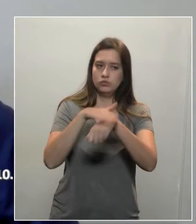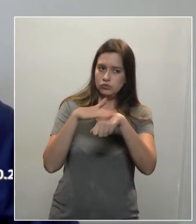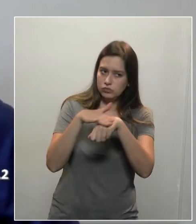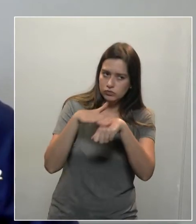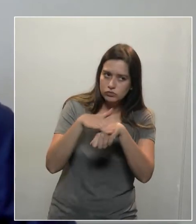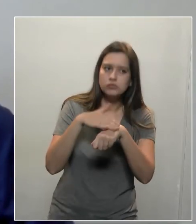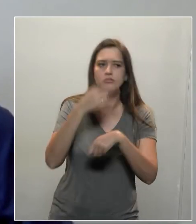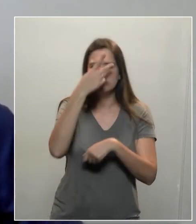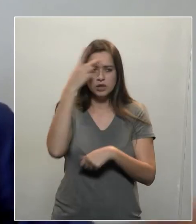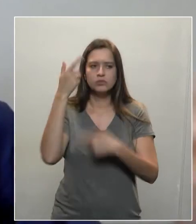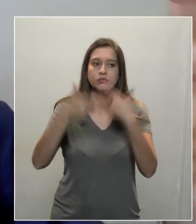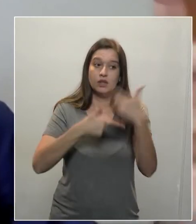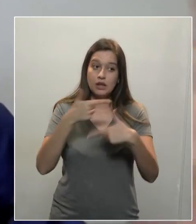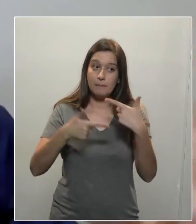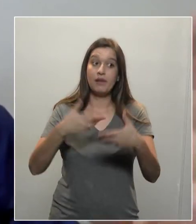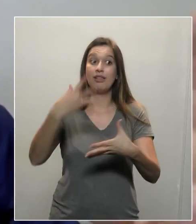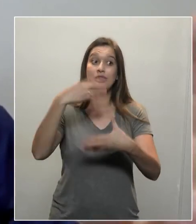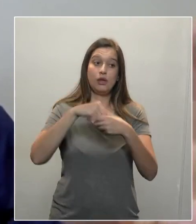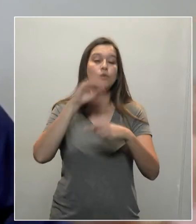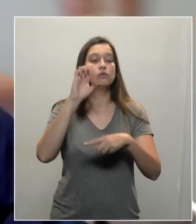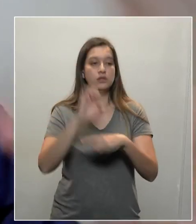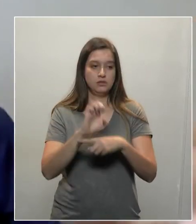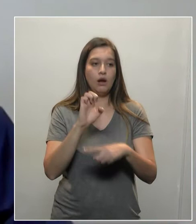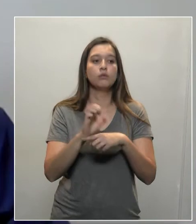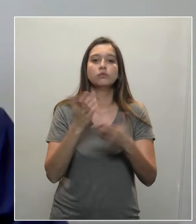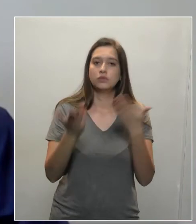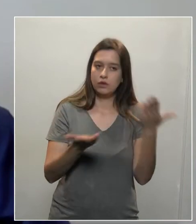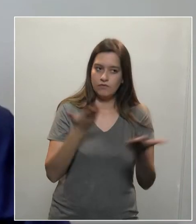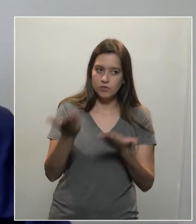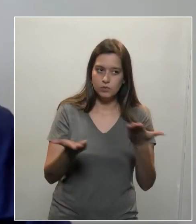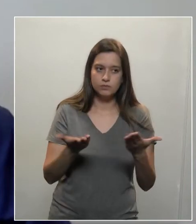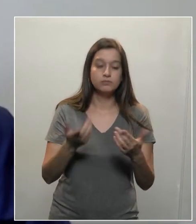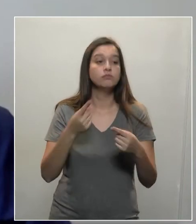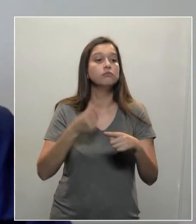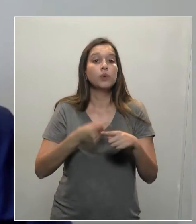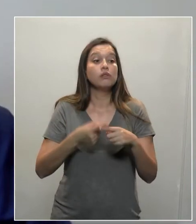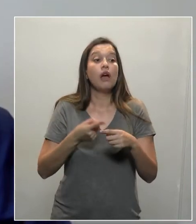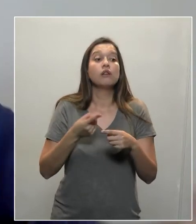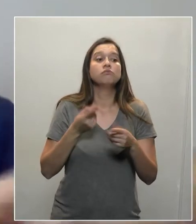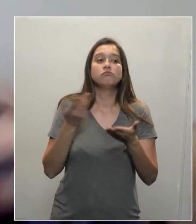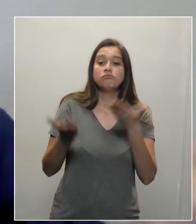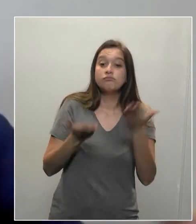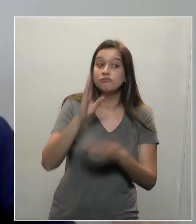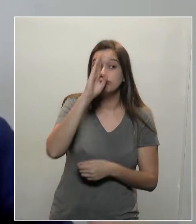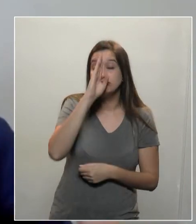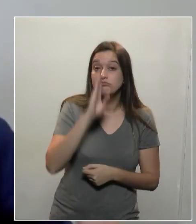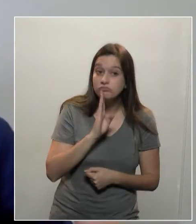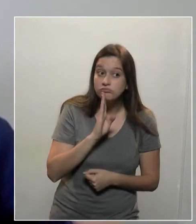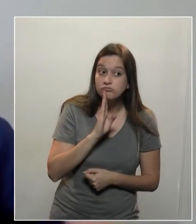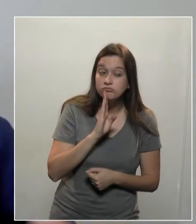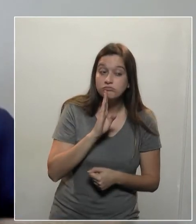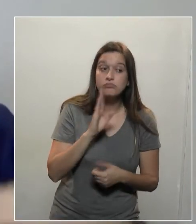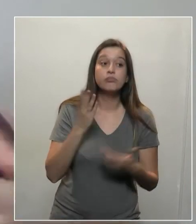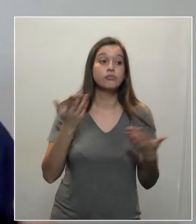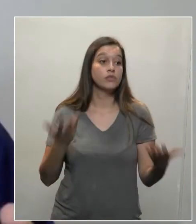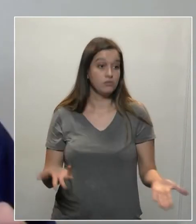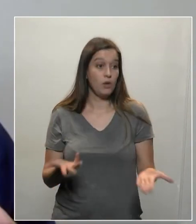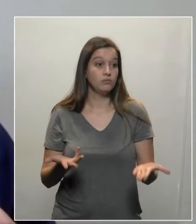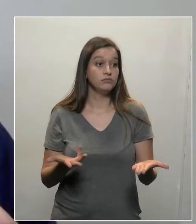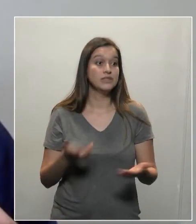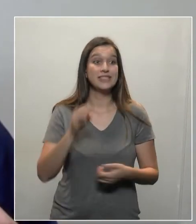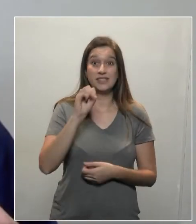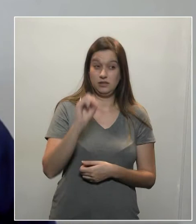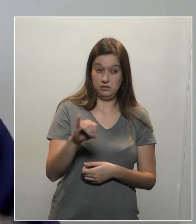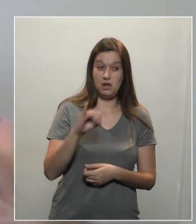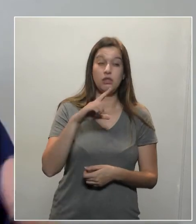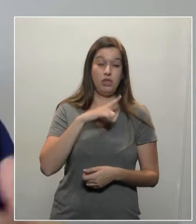público, que são os trabalhadores do serviço público, que fazem o serviço público com governo, sem governo